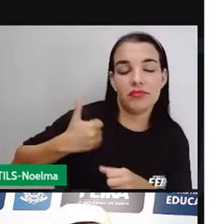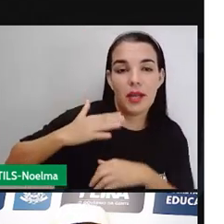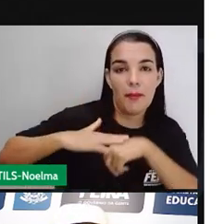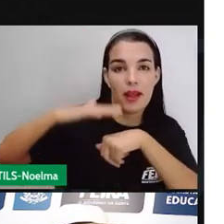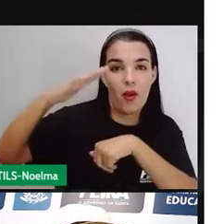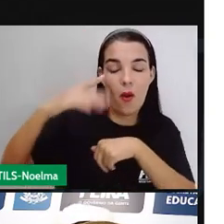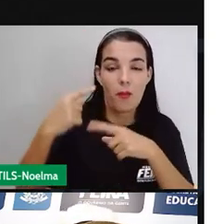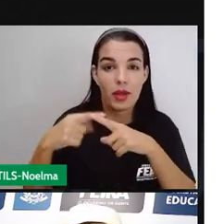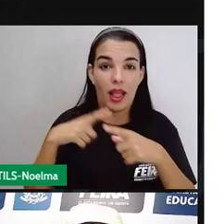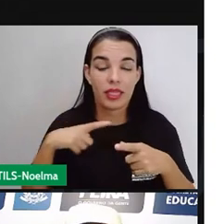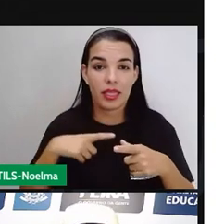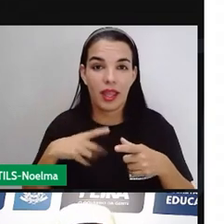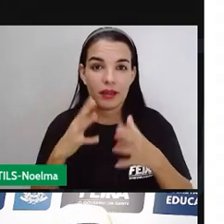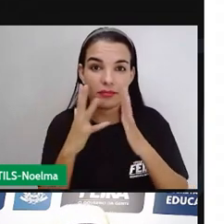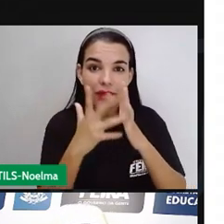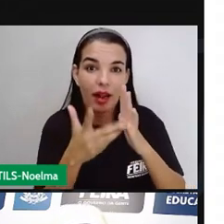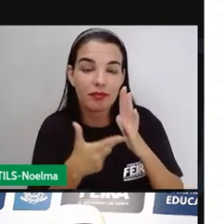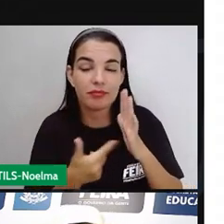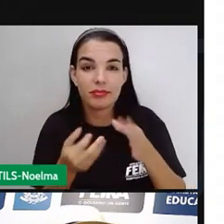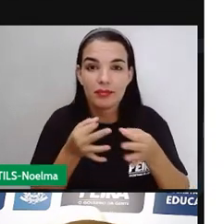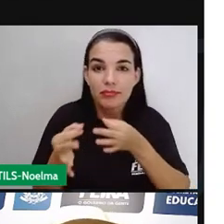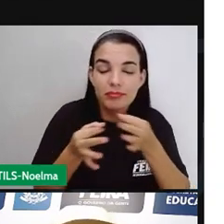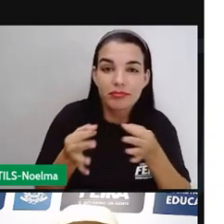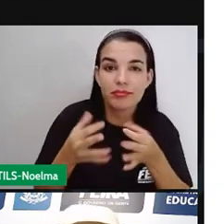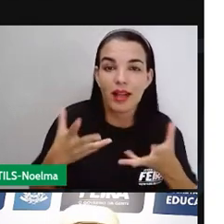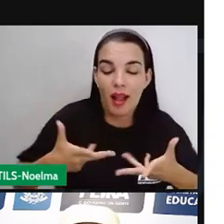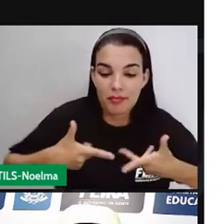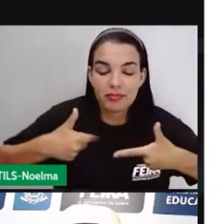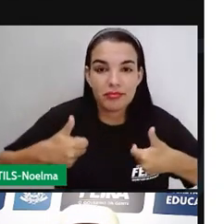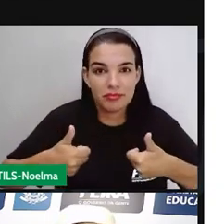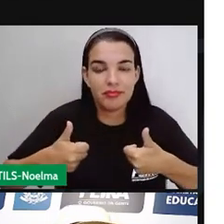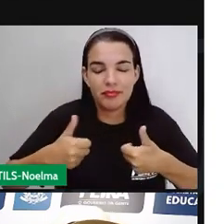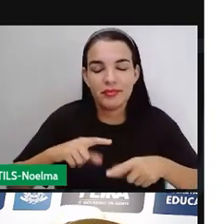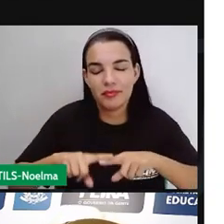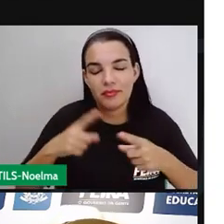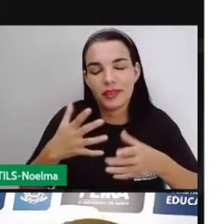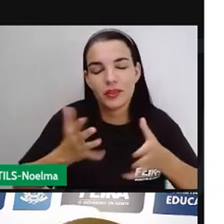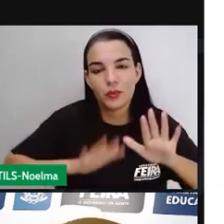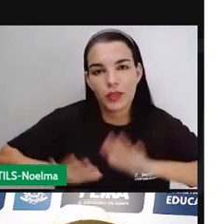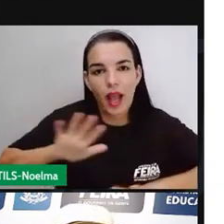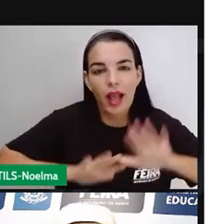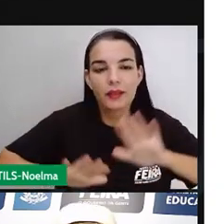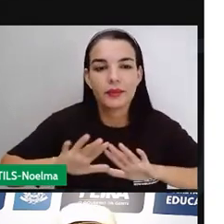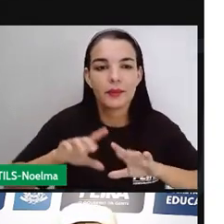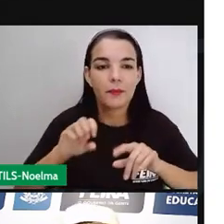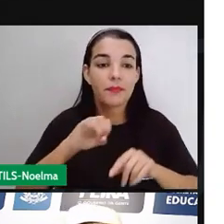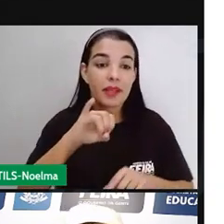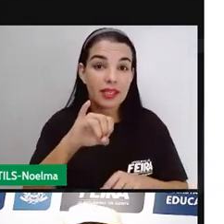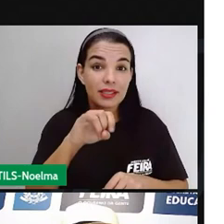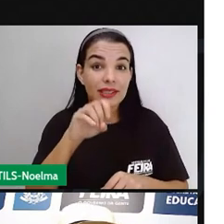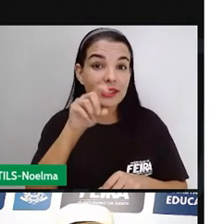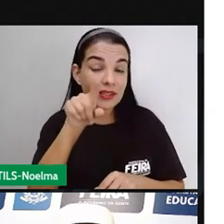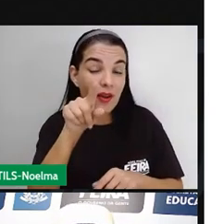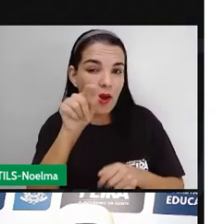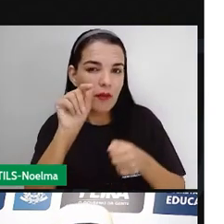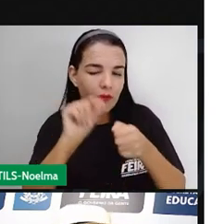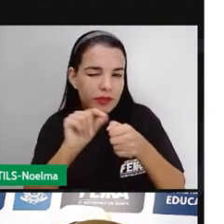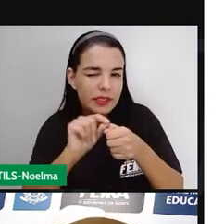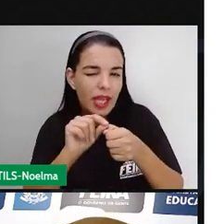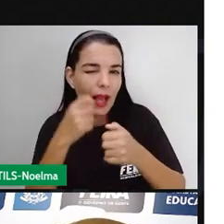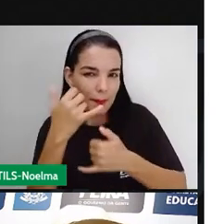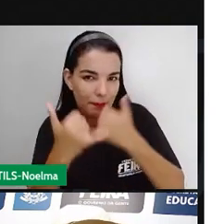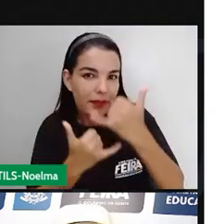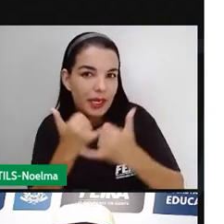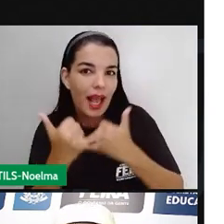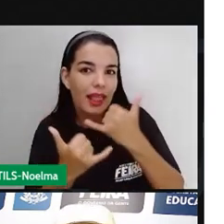mais habilidade, mais atenção. Mais cuidado. E se vocês forem brincar